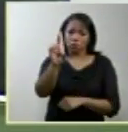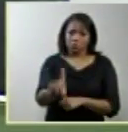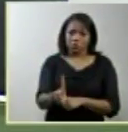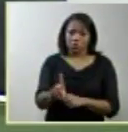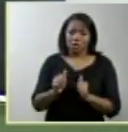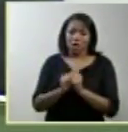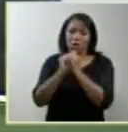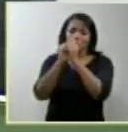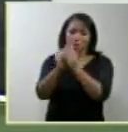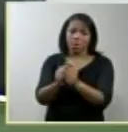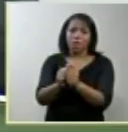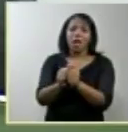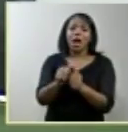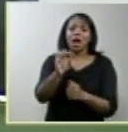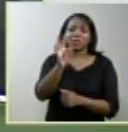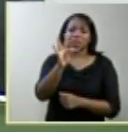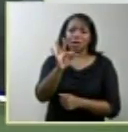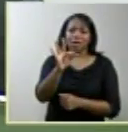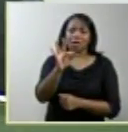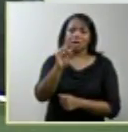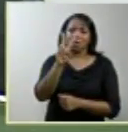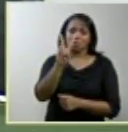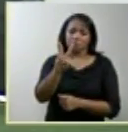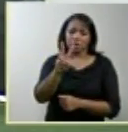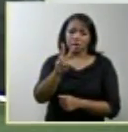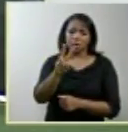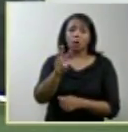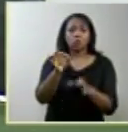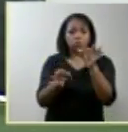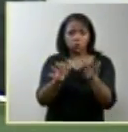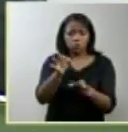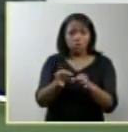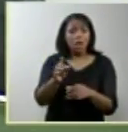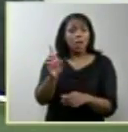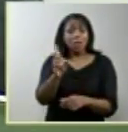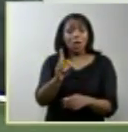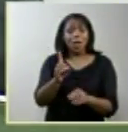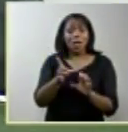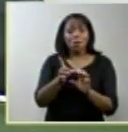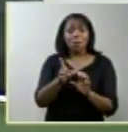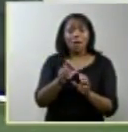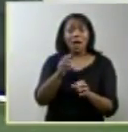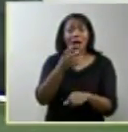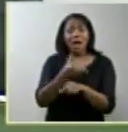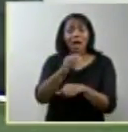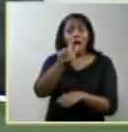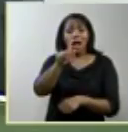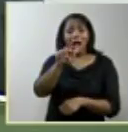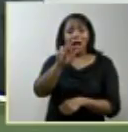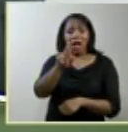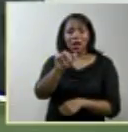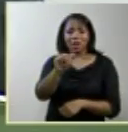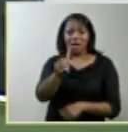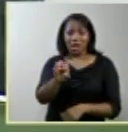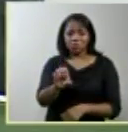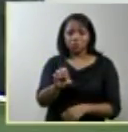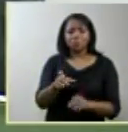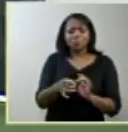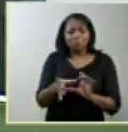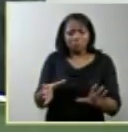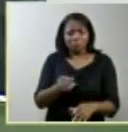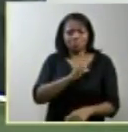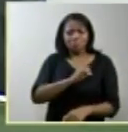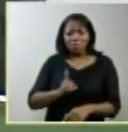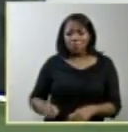Justiça a TV Justiça com uma grade que é uma grade democrática agora me permito repetir